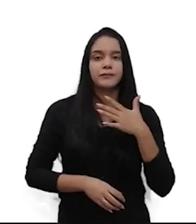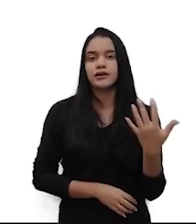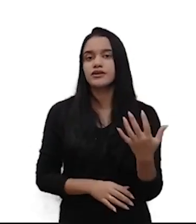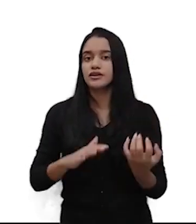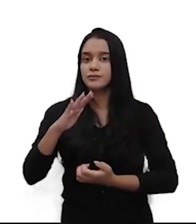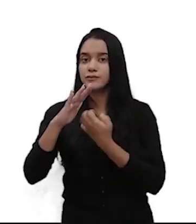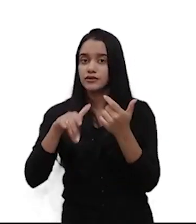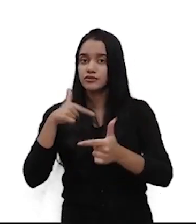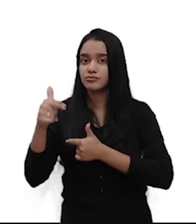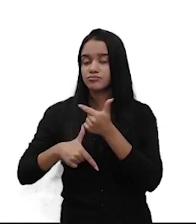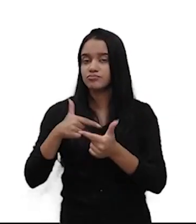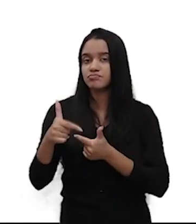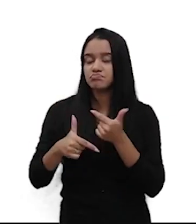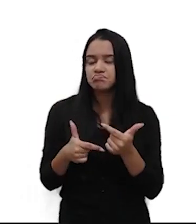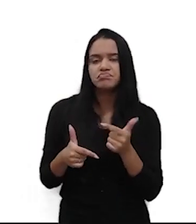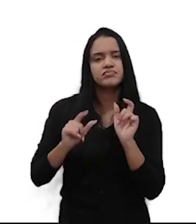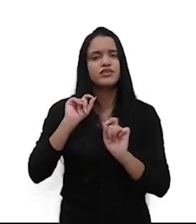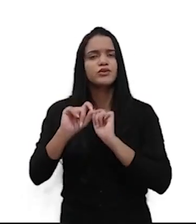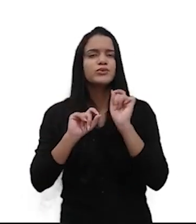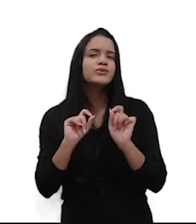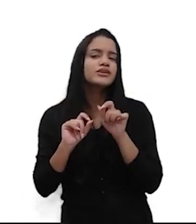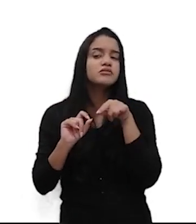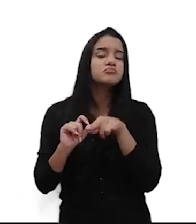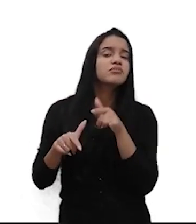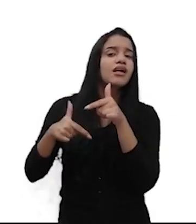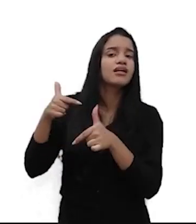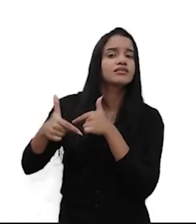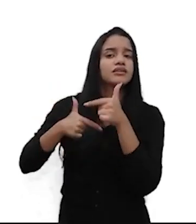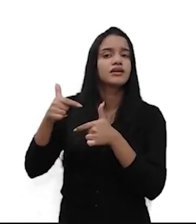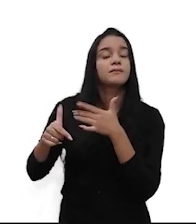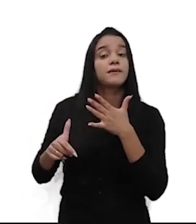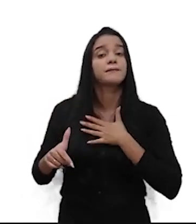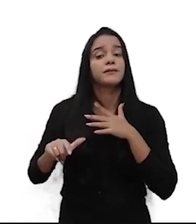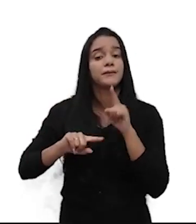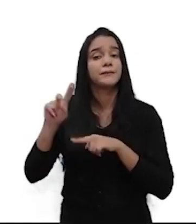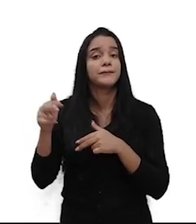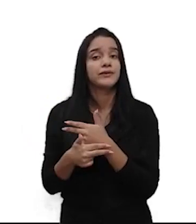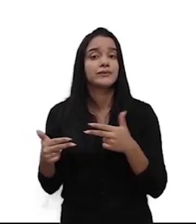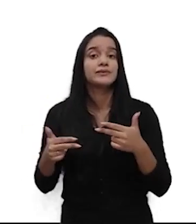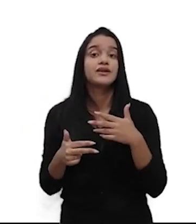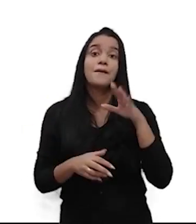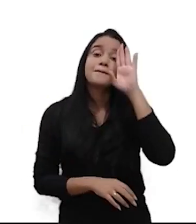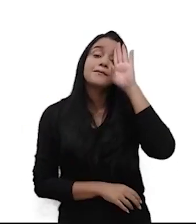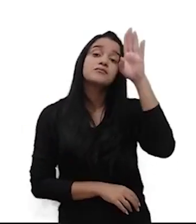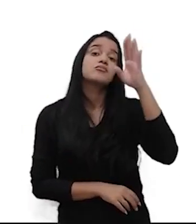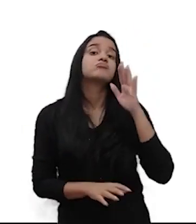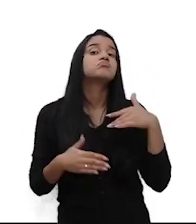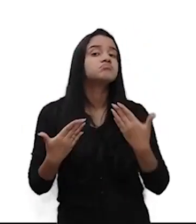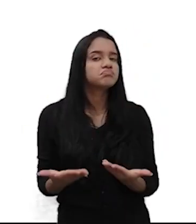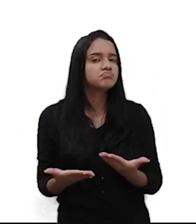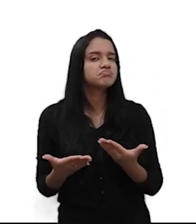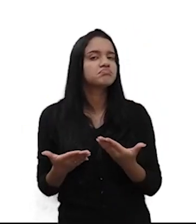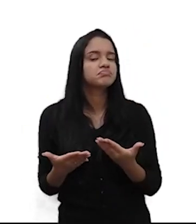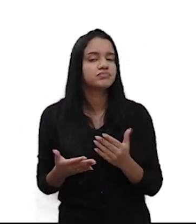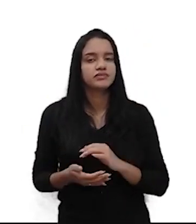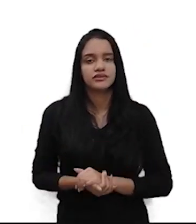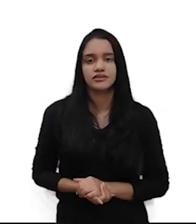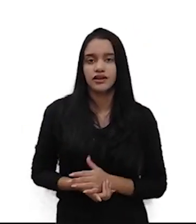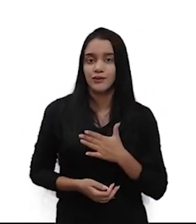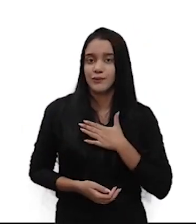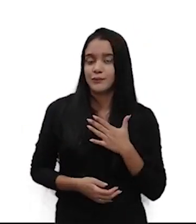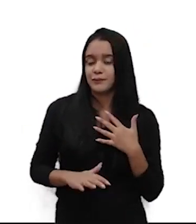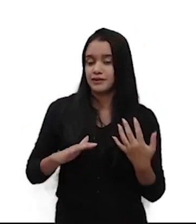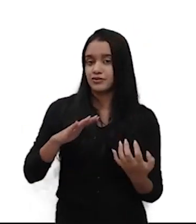trabalha. Com o que eu trabalho? Qual é o meu produto, o meu principal produto, o meu carro-chefe do meu